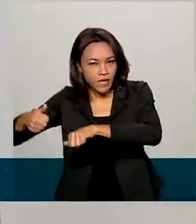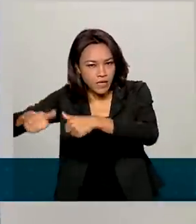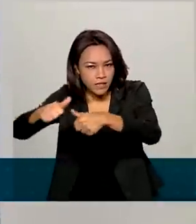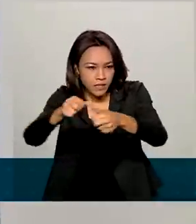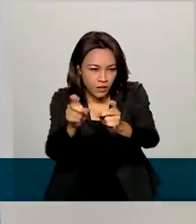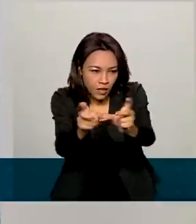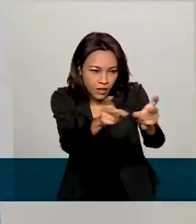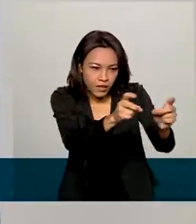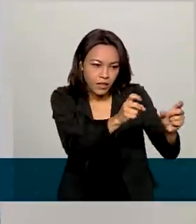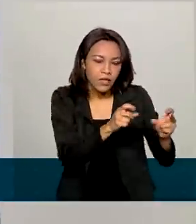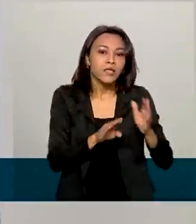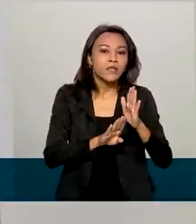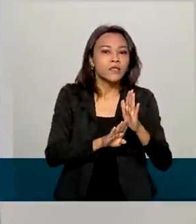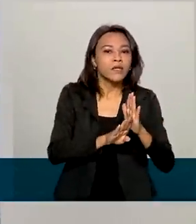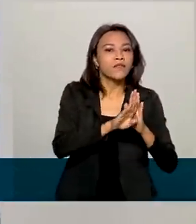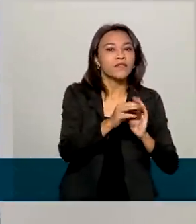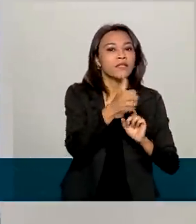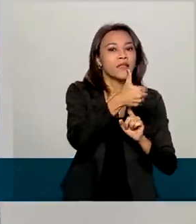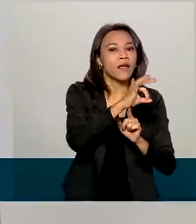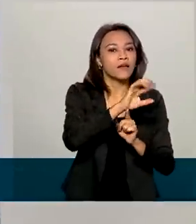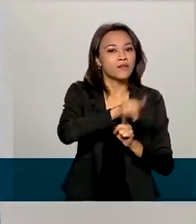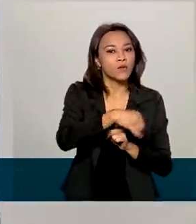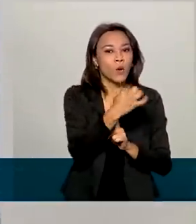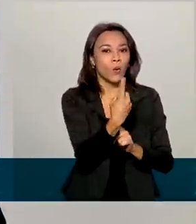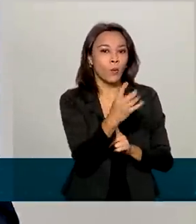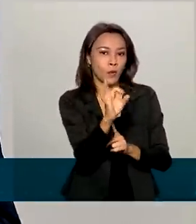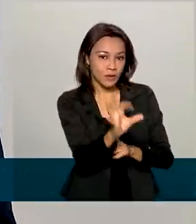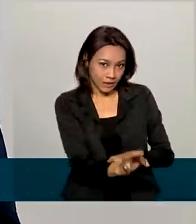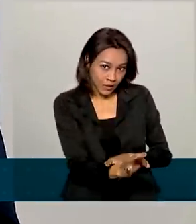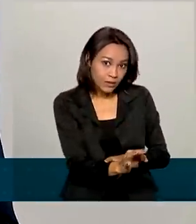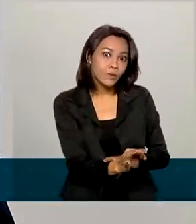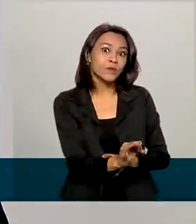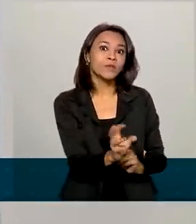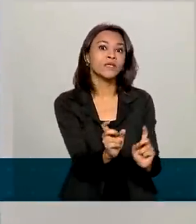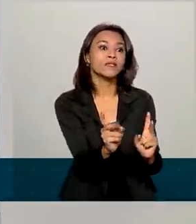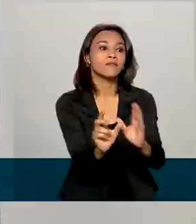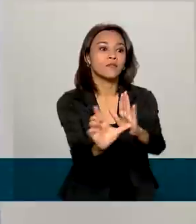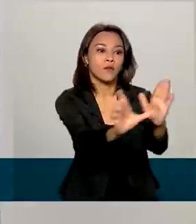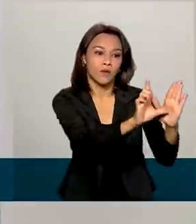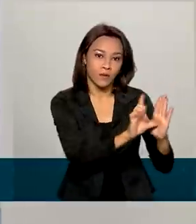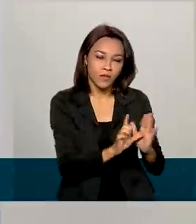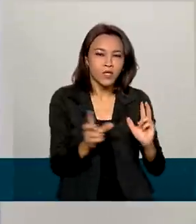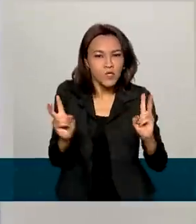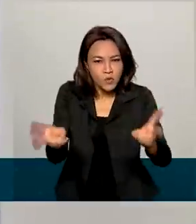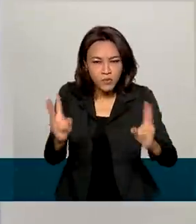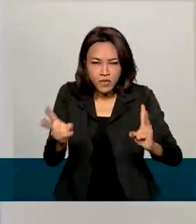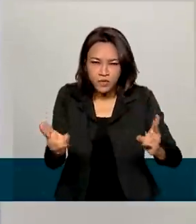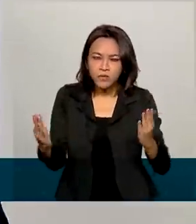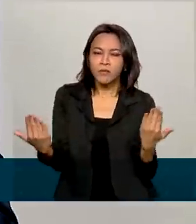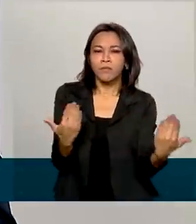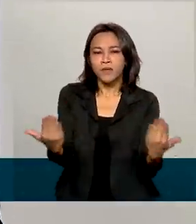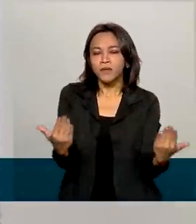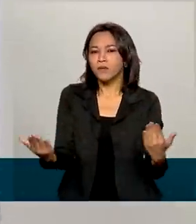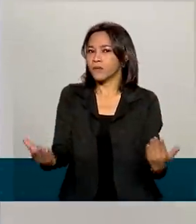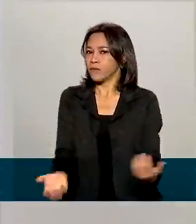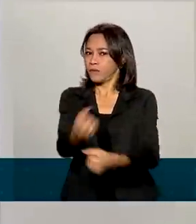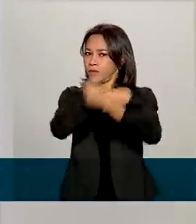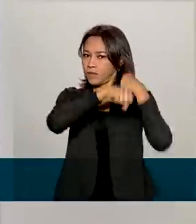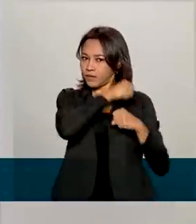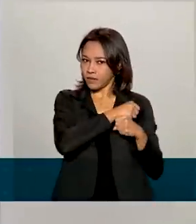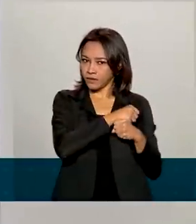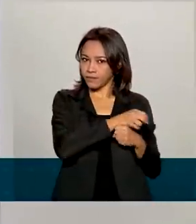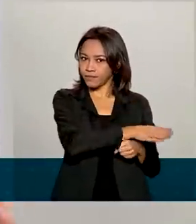meses houve um crescimento de 10,1% no varejo físico, em relação ao mesmo período do ano passado. E o